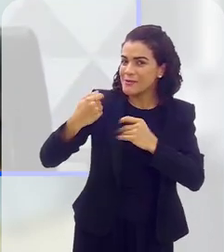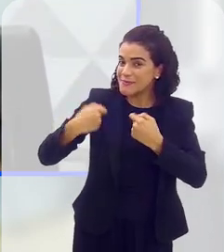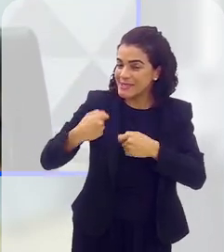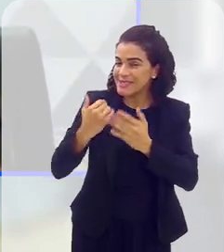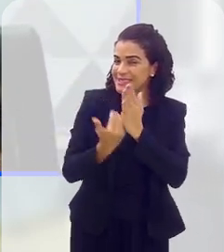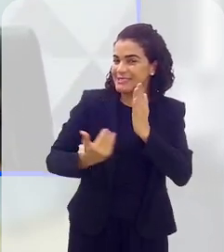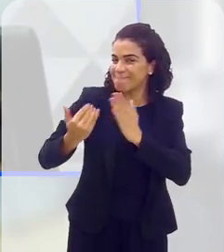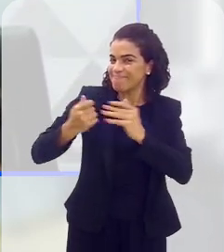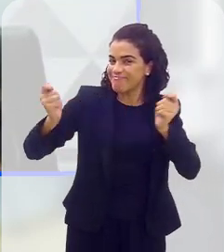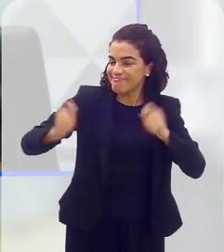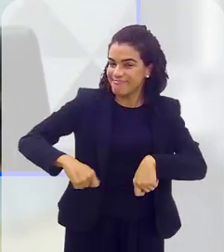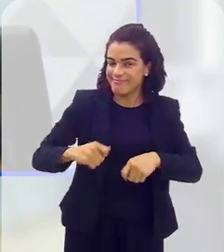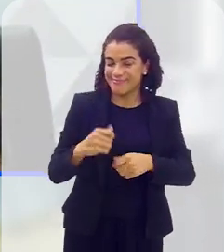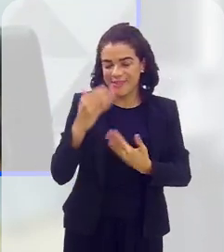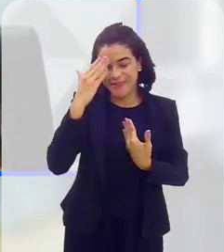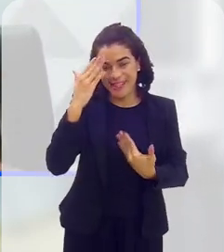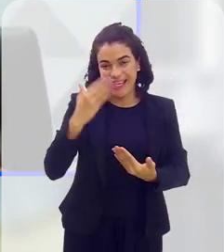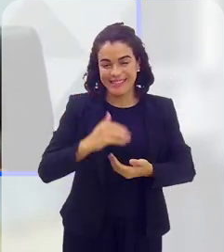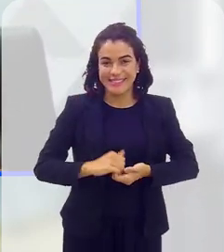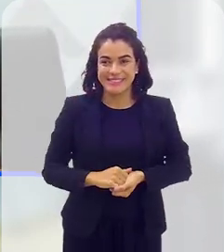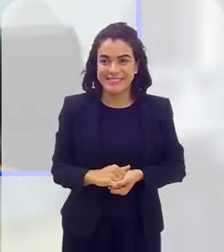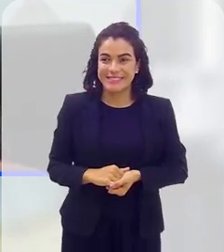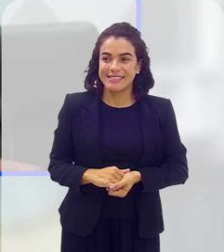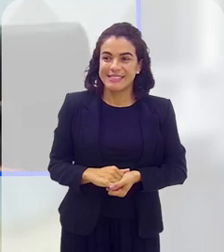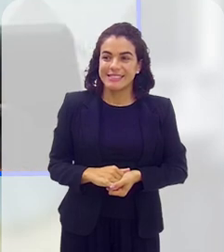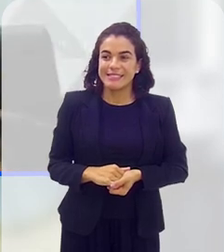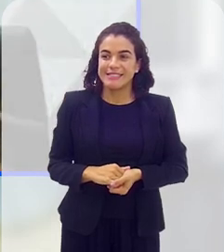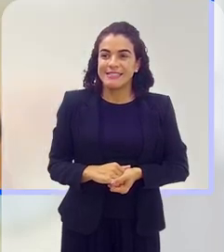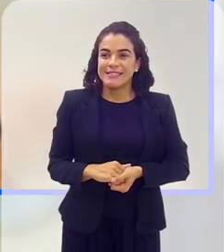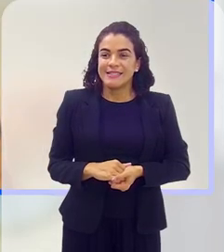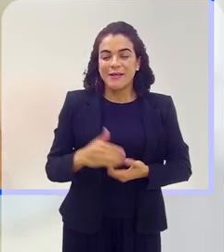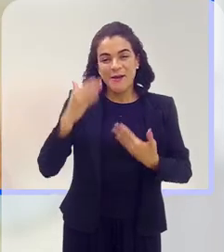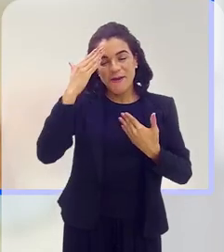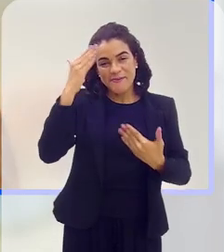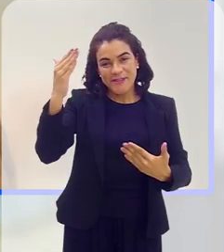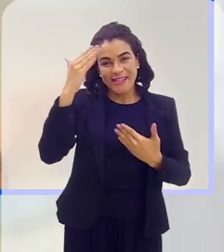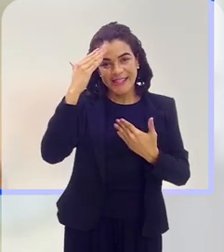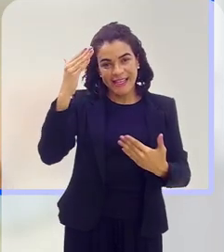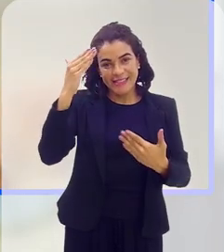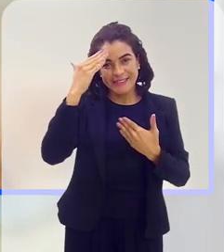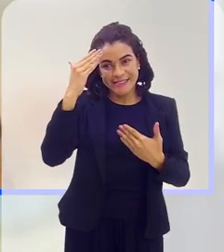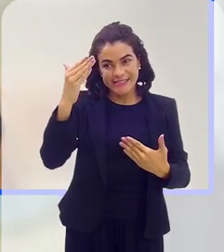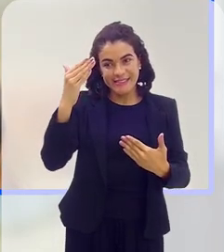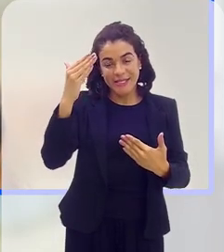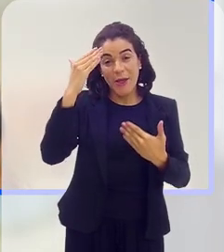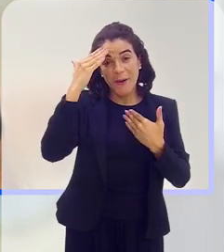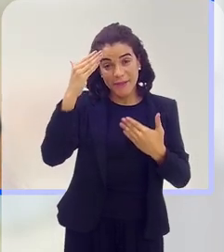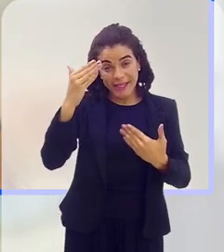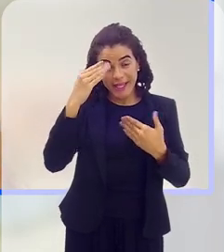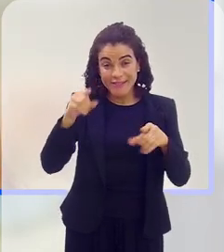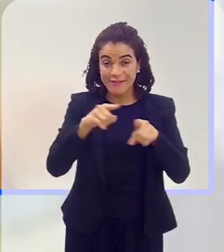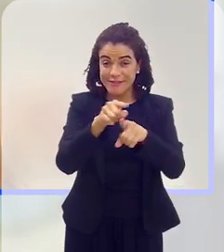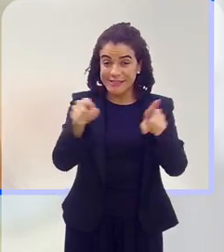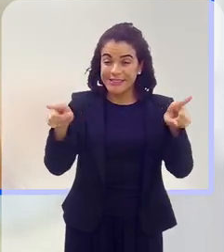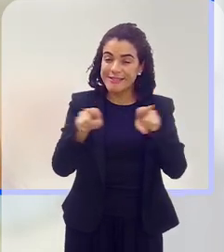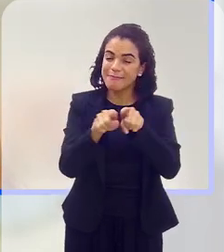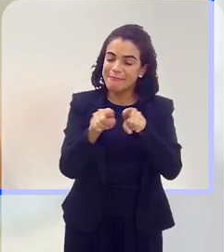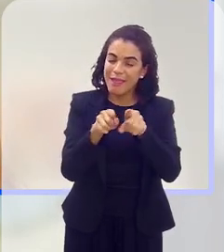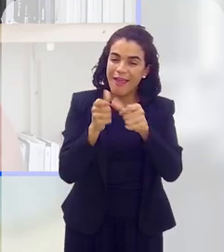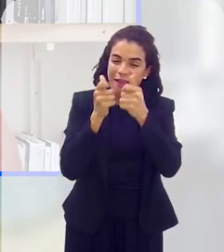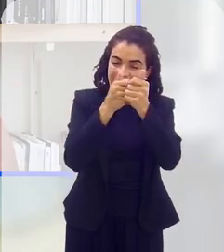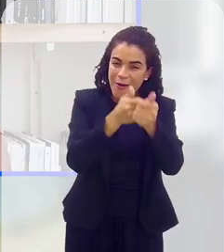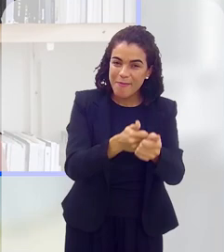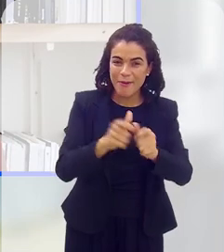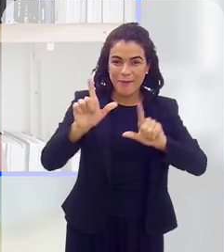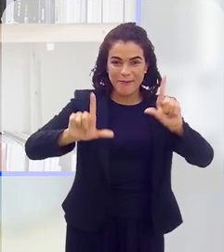precisa ver esse potencial. Então, pra mim, é um prazer estar aqui. Obrigada, viu? Maravilha, muito, muito obrigada, e muito obrigada você também que